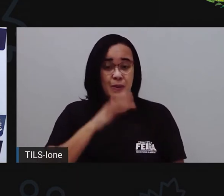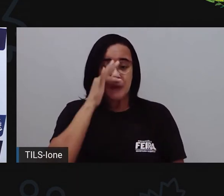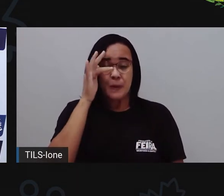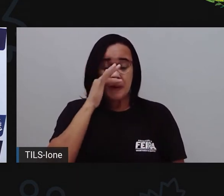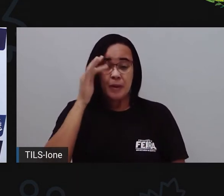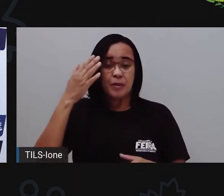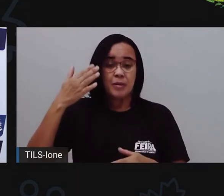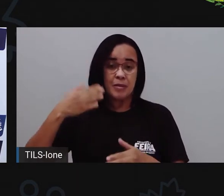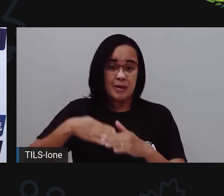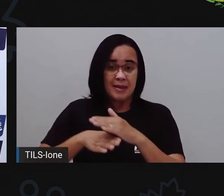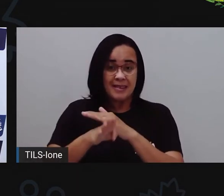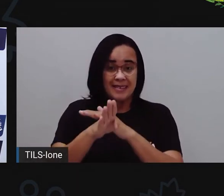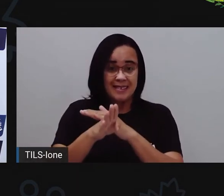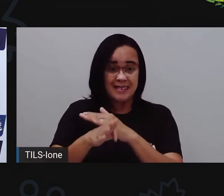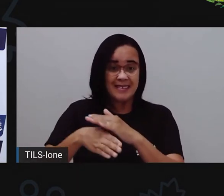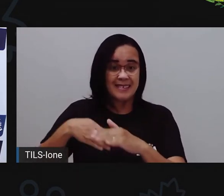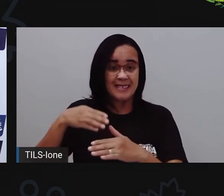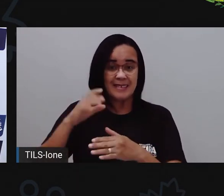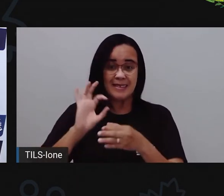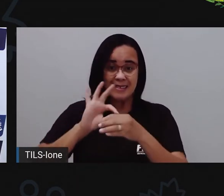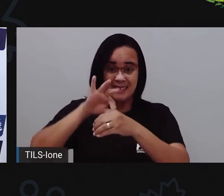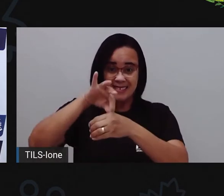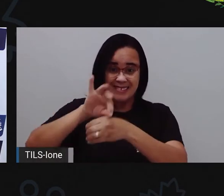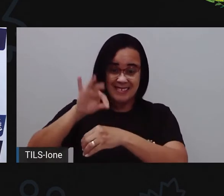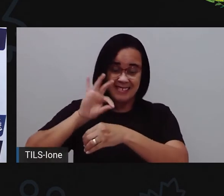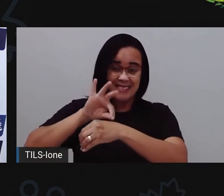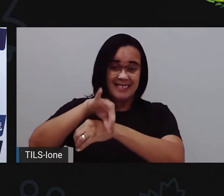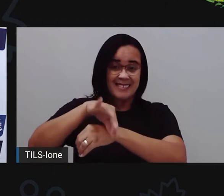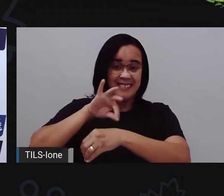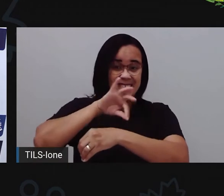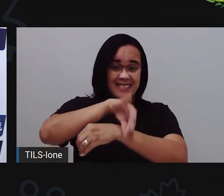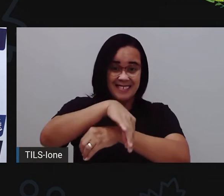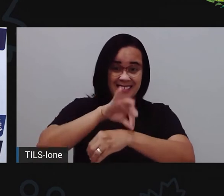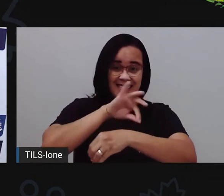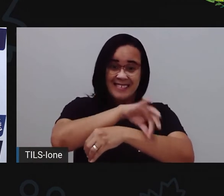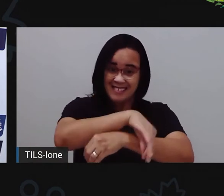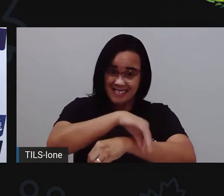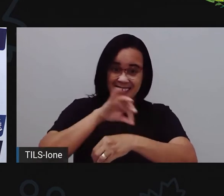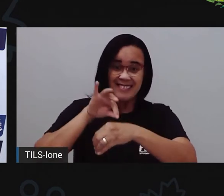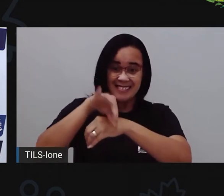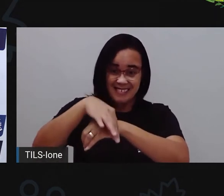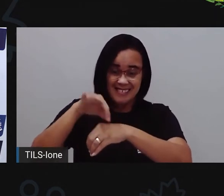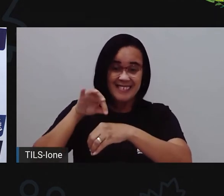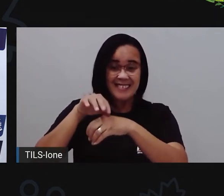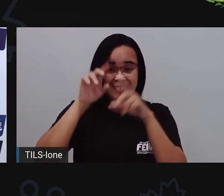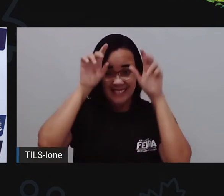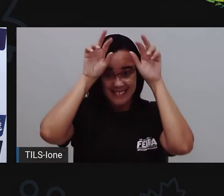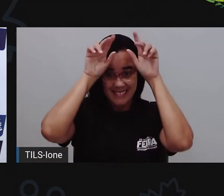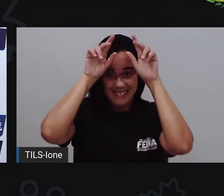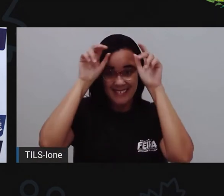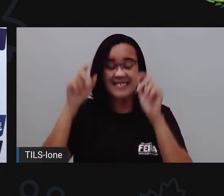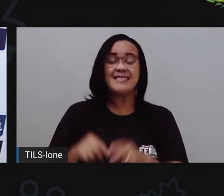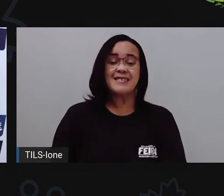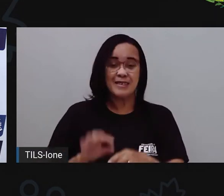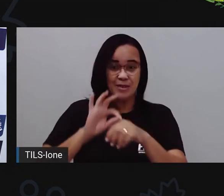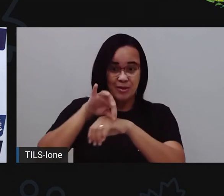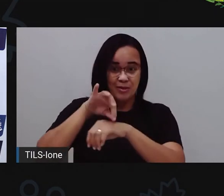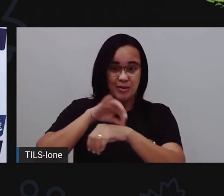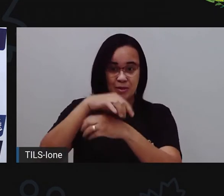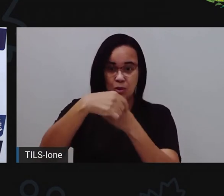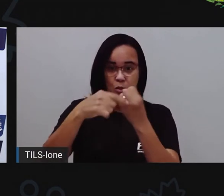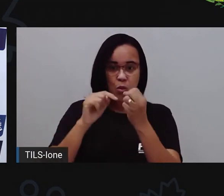era essa casa? Era um formigueiro, né? Olha as formiguinhas entrando e saindo, toda furada.